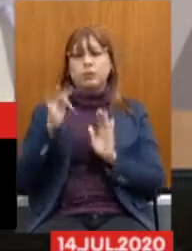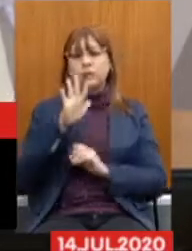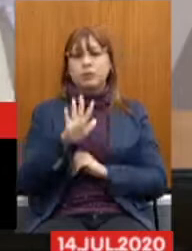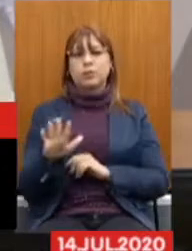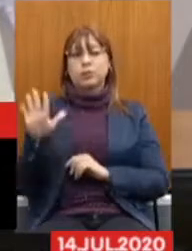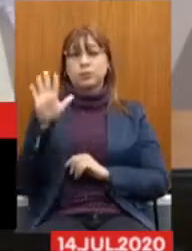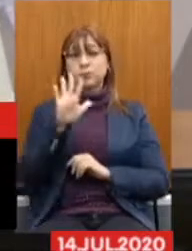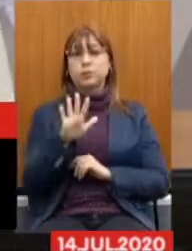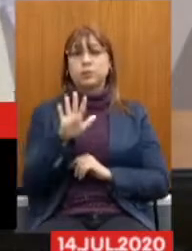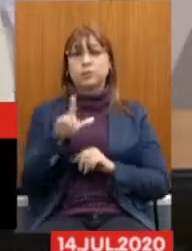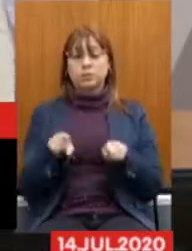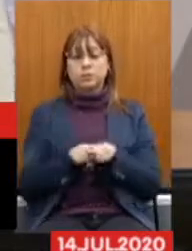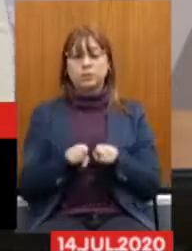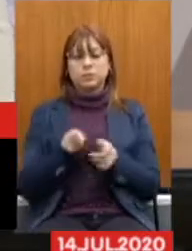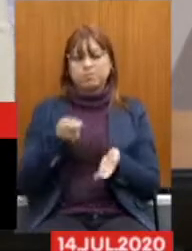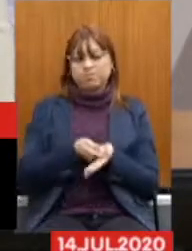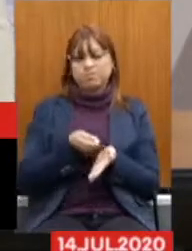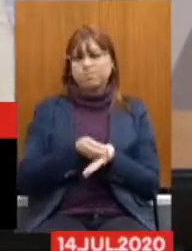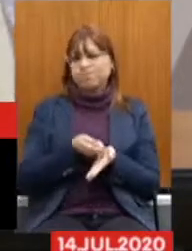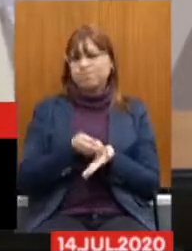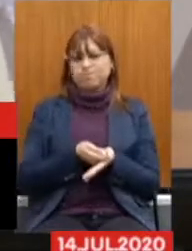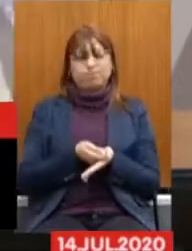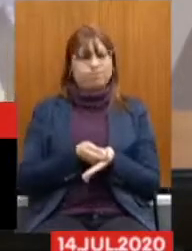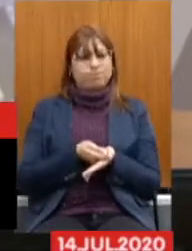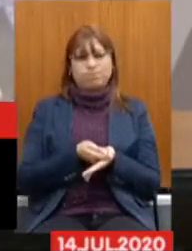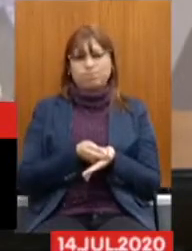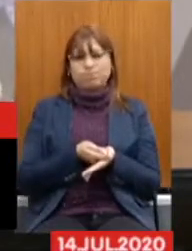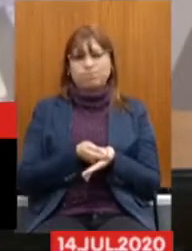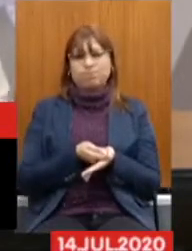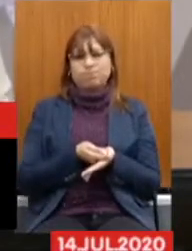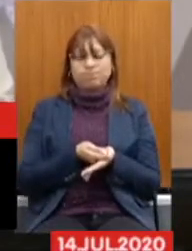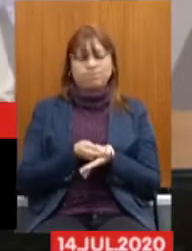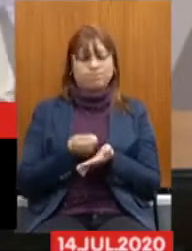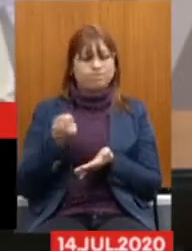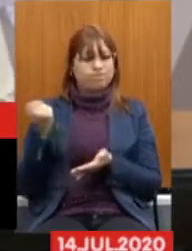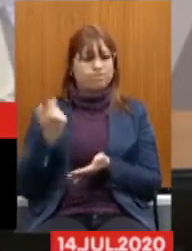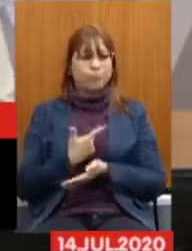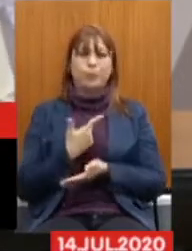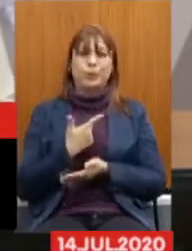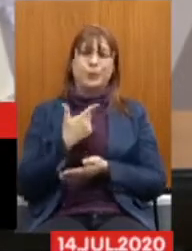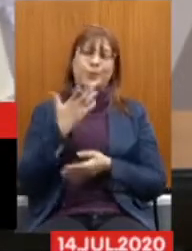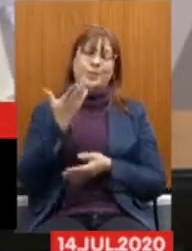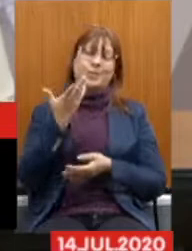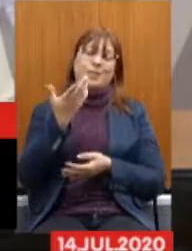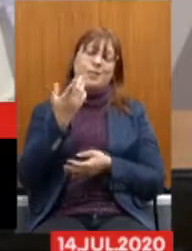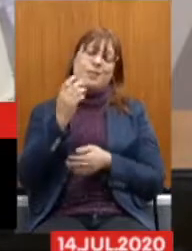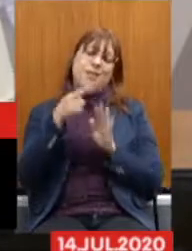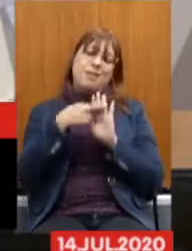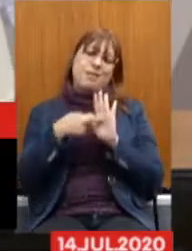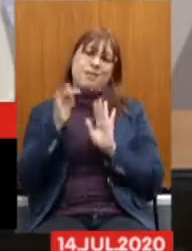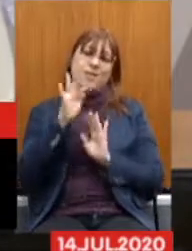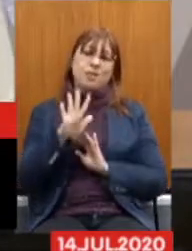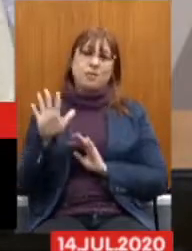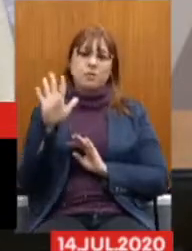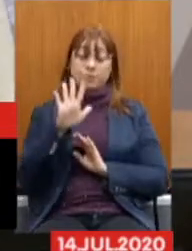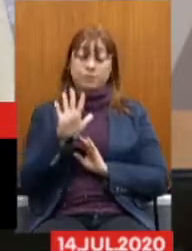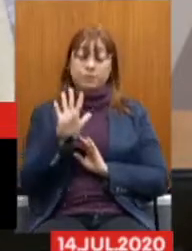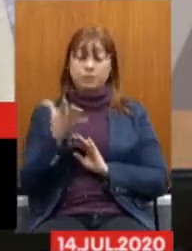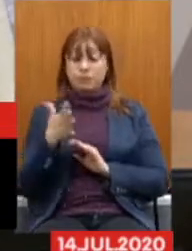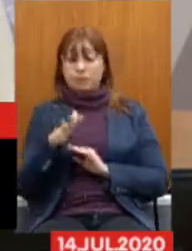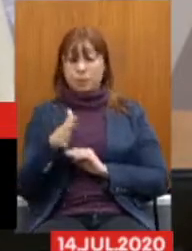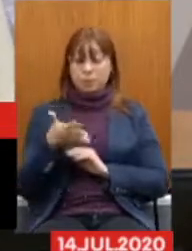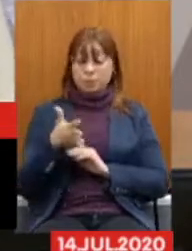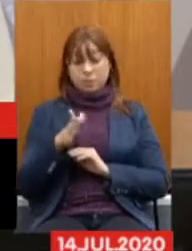E ele foi Mais rigoroso Ainda Do que A regra federal A média De salário Do servidor Do estado